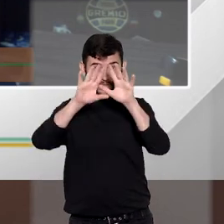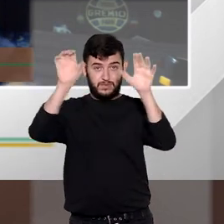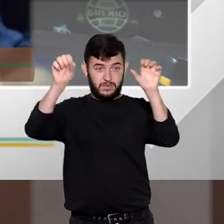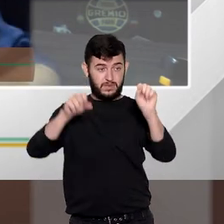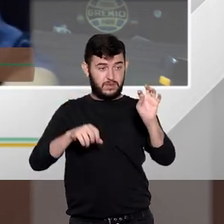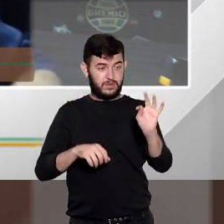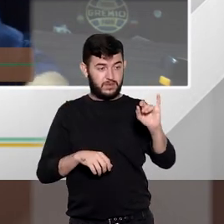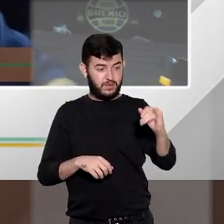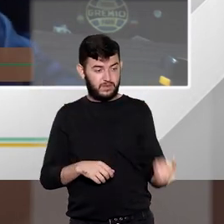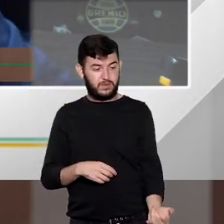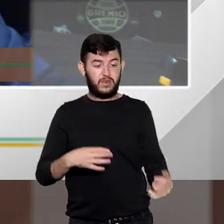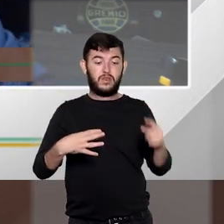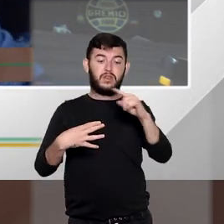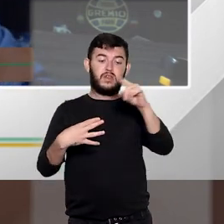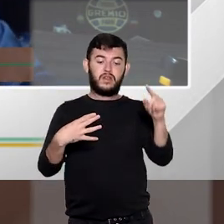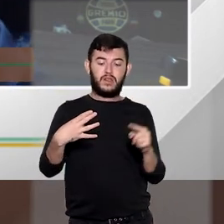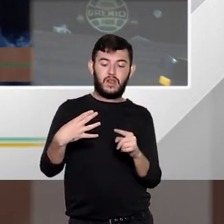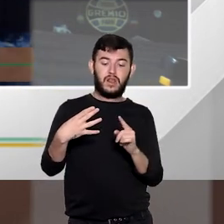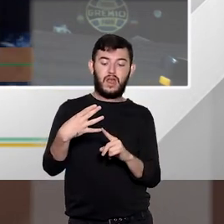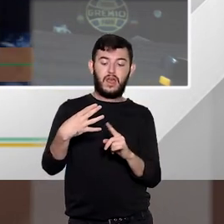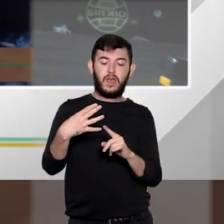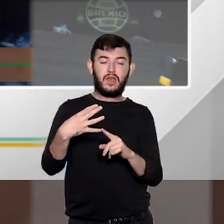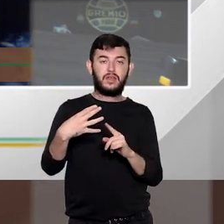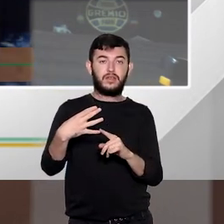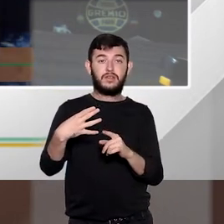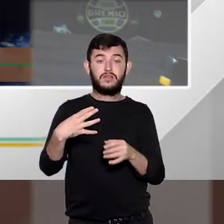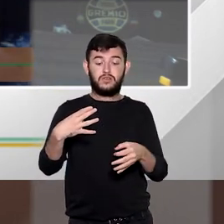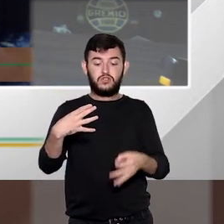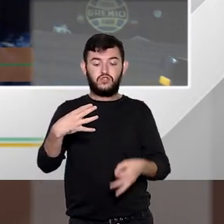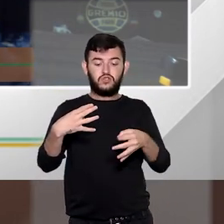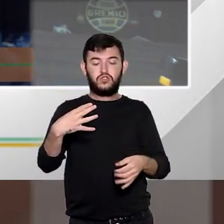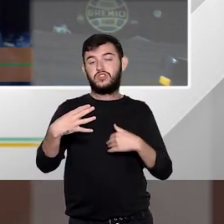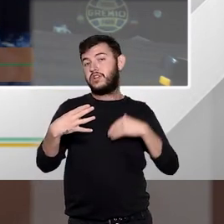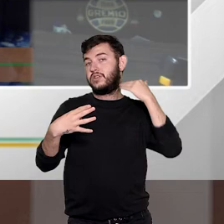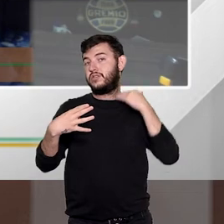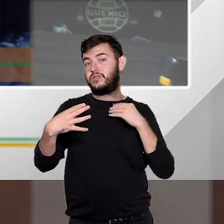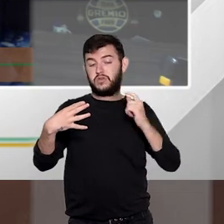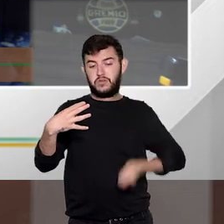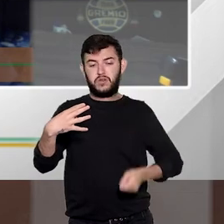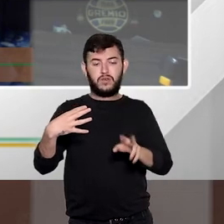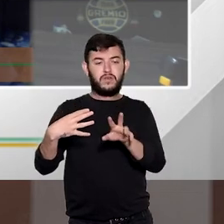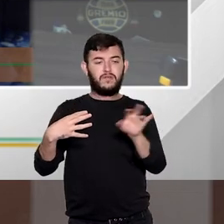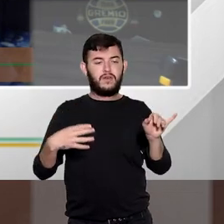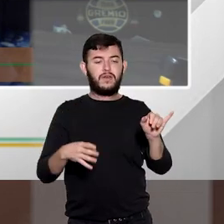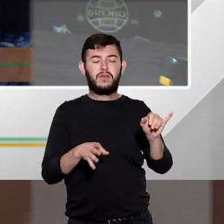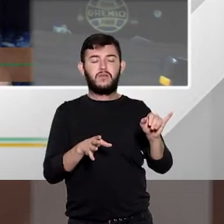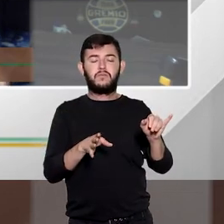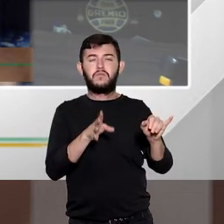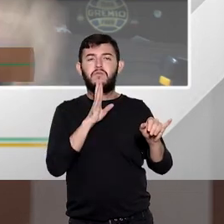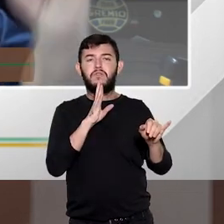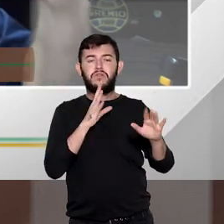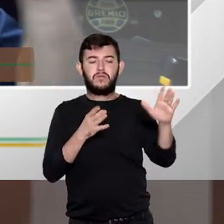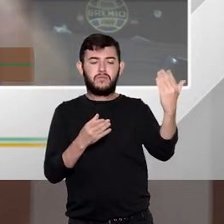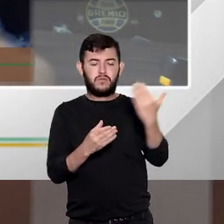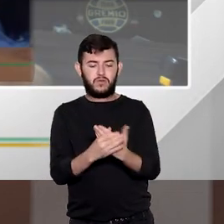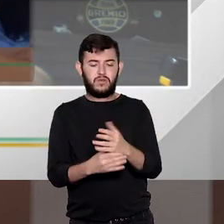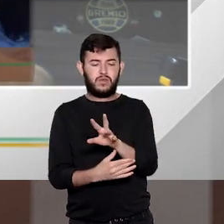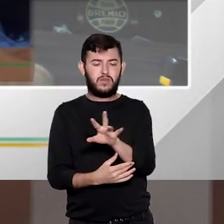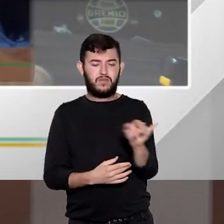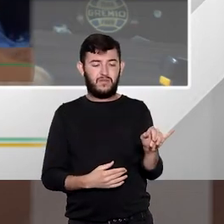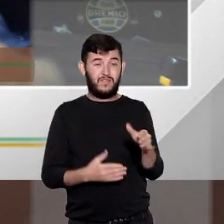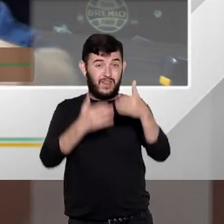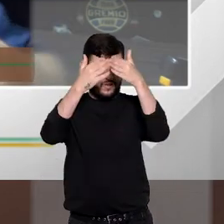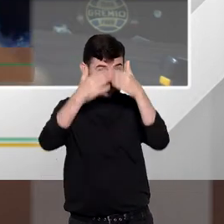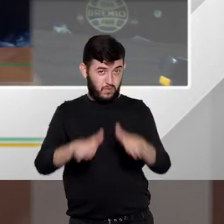primeiro grau que conhece o processo que analisou o caso no caso concreto ele realizar a